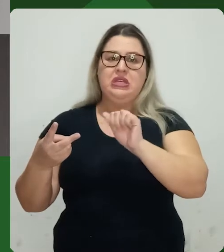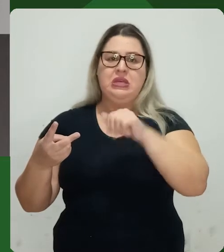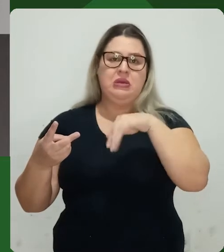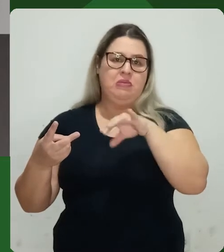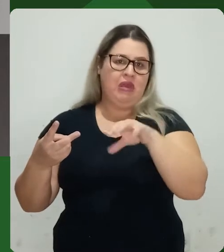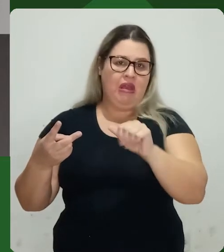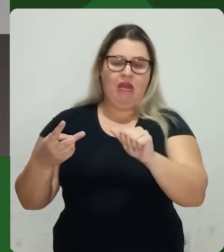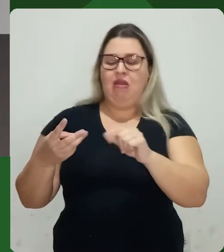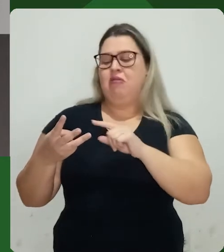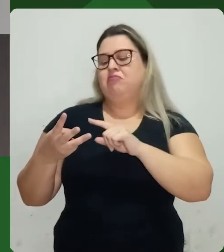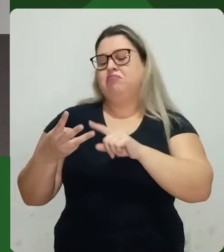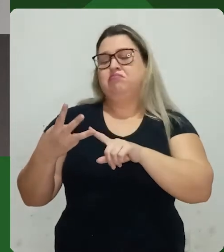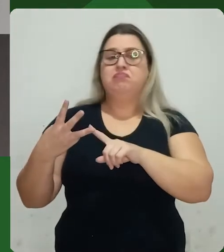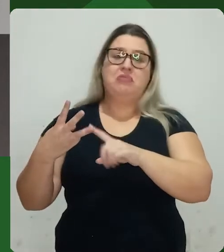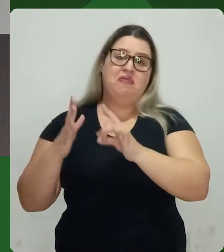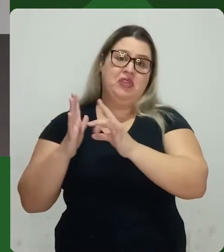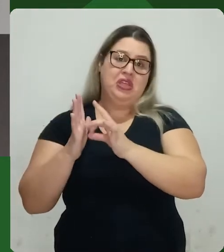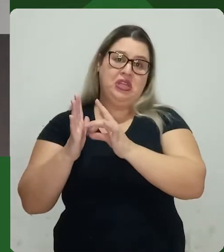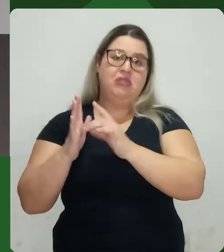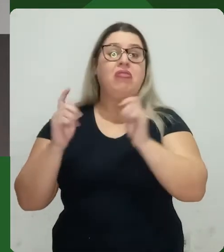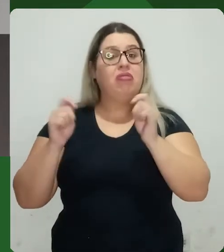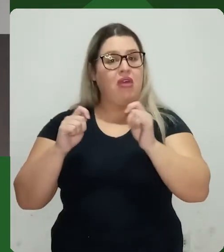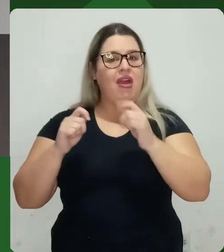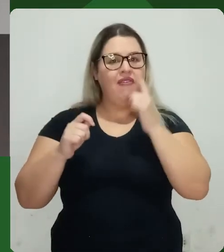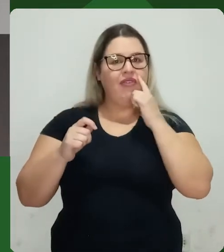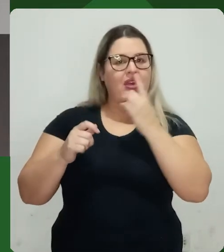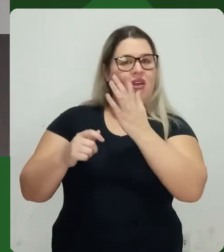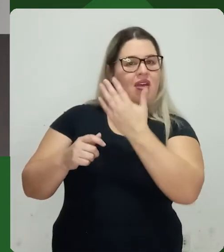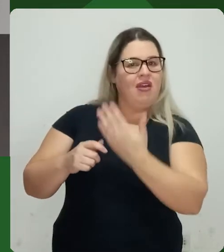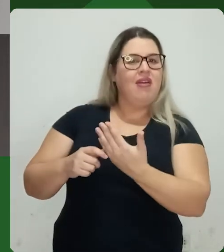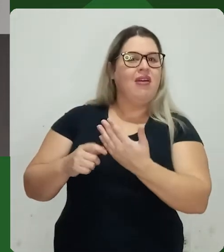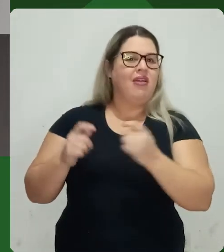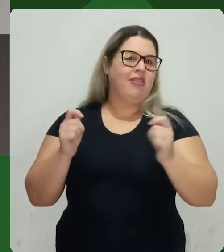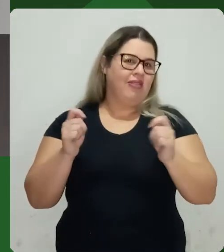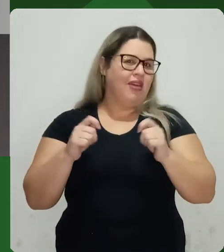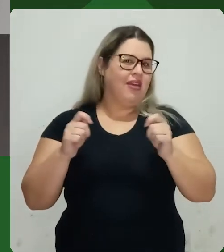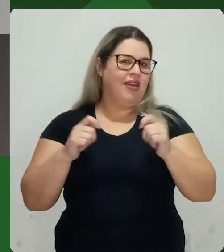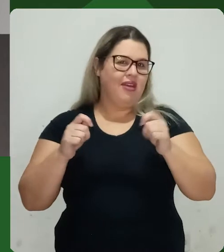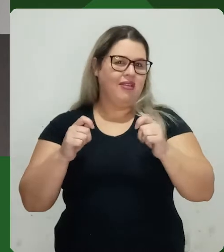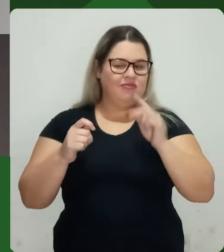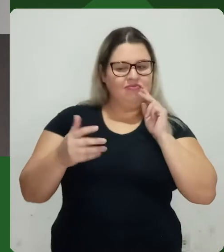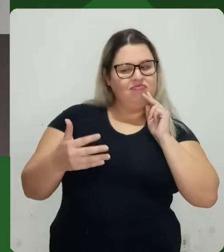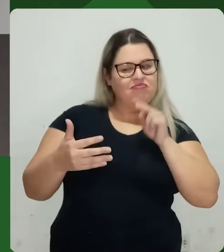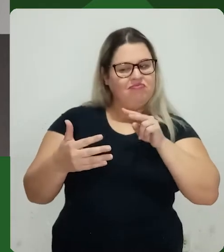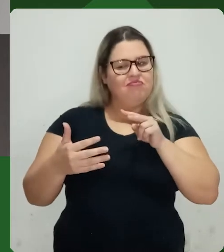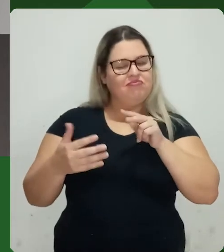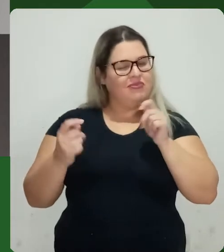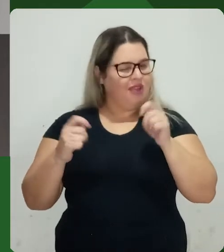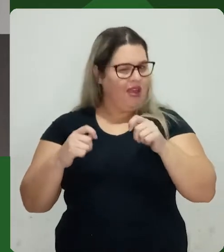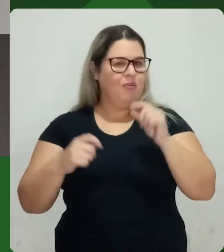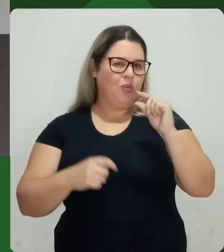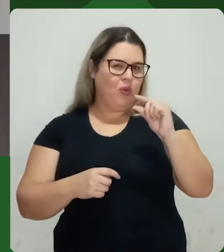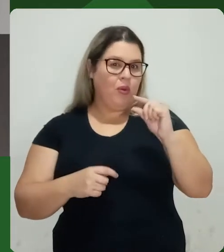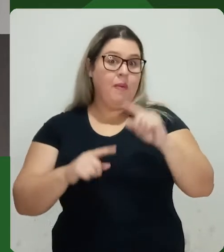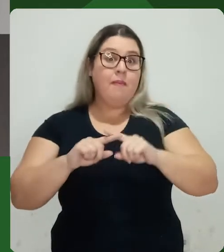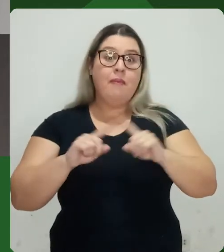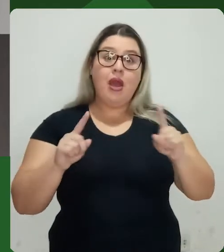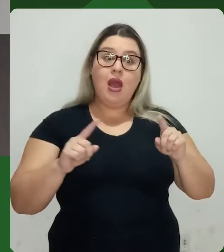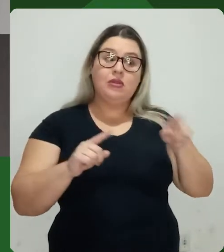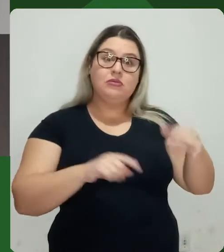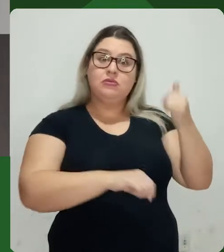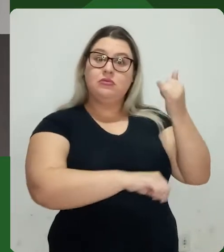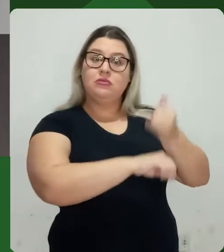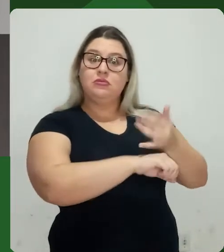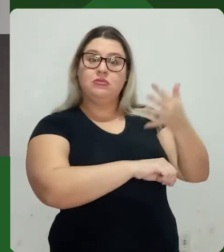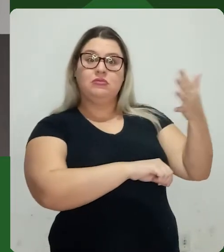um polímero, um plástico, uma cerâmica invenizada, você consegue ver o vidro também, você consegue ver uma reflexão, reflexo, você